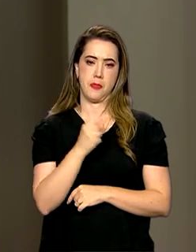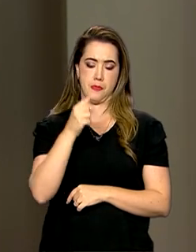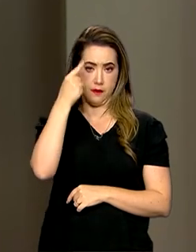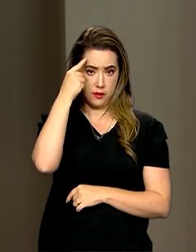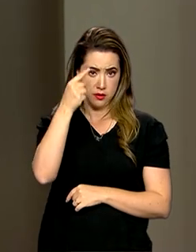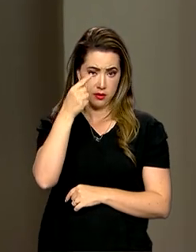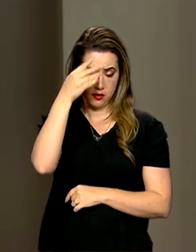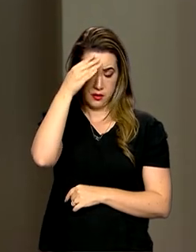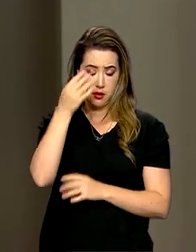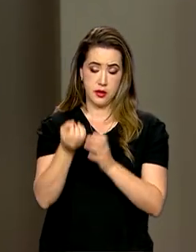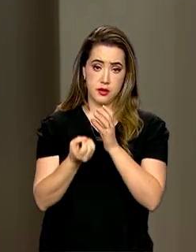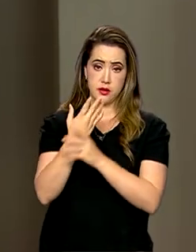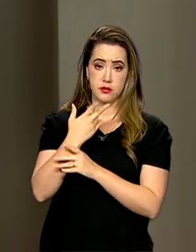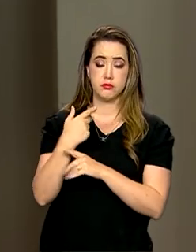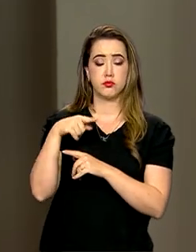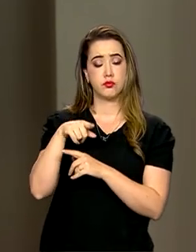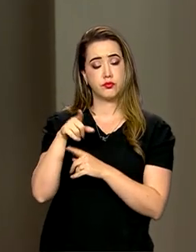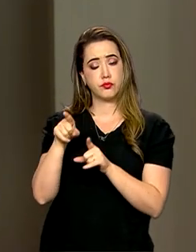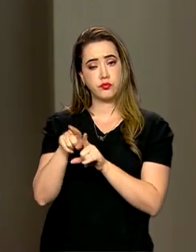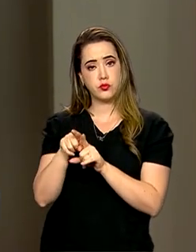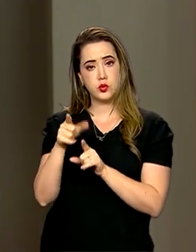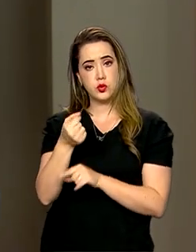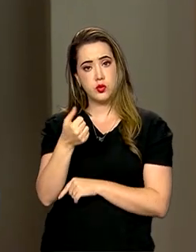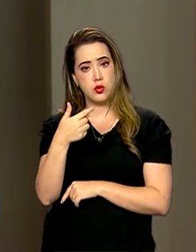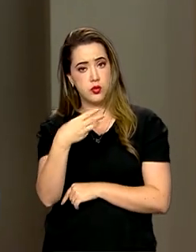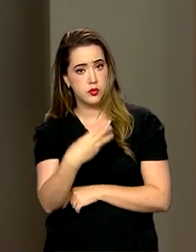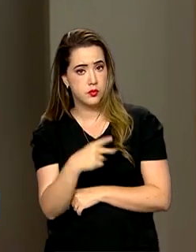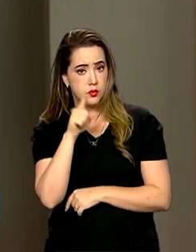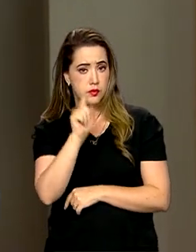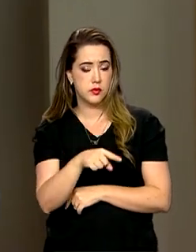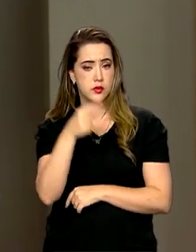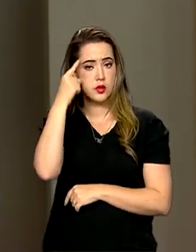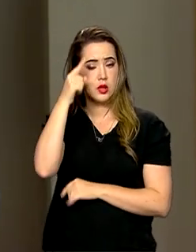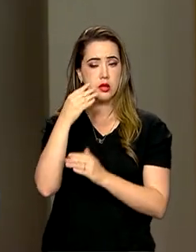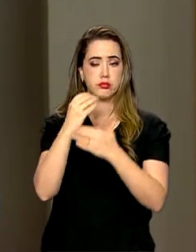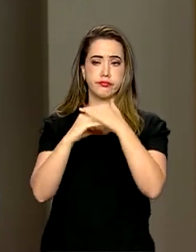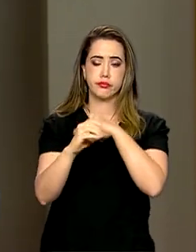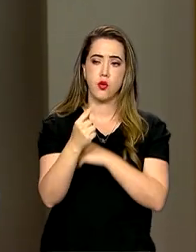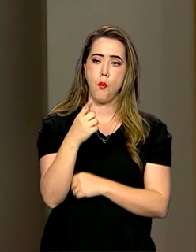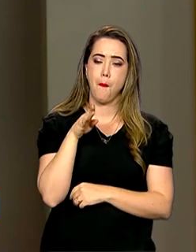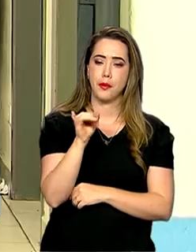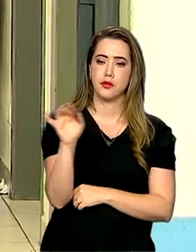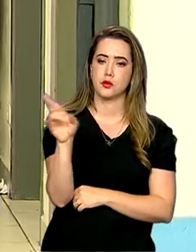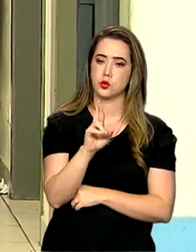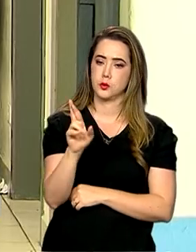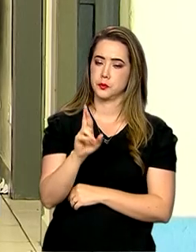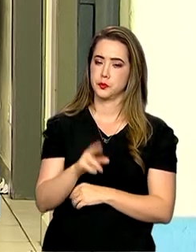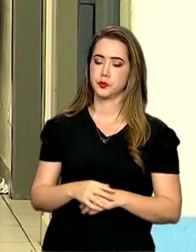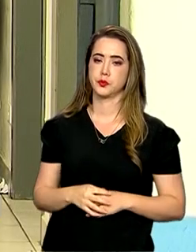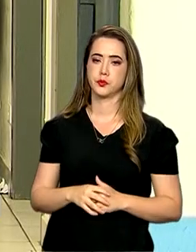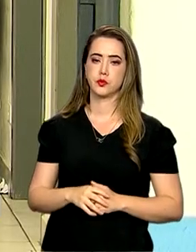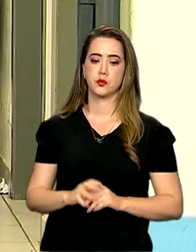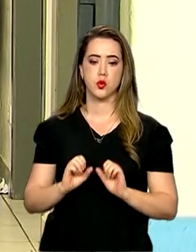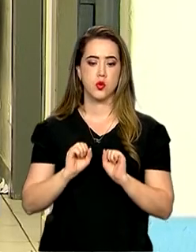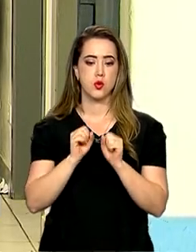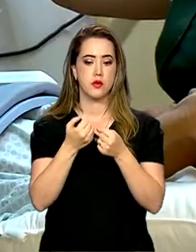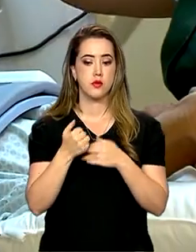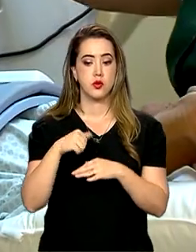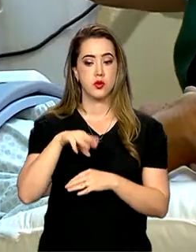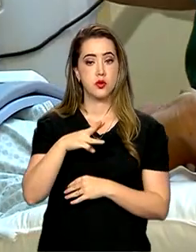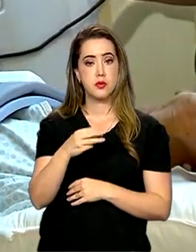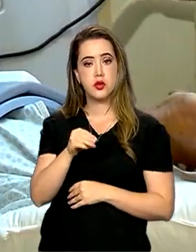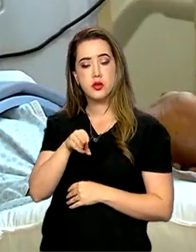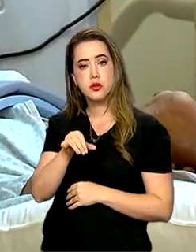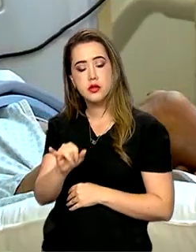deste ano. Para 2023, o investimento passa de um bilhão de reais. Um esforço de mais de 30